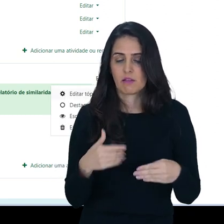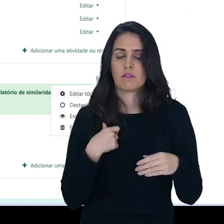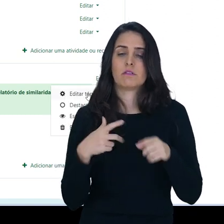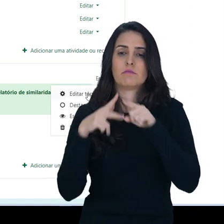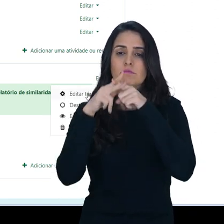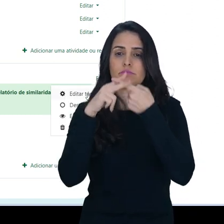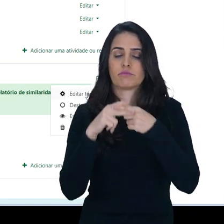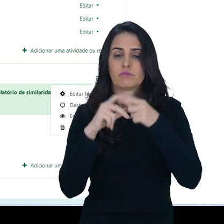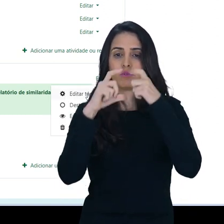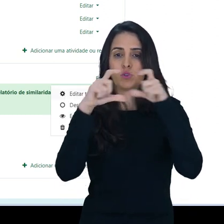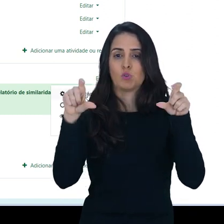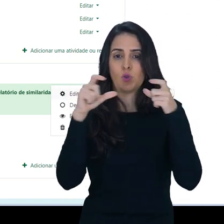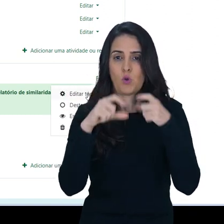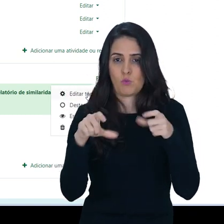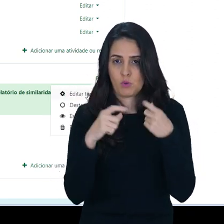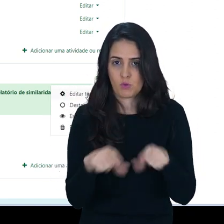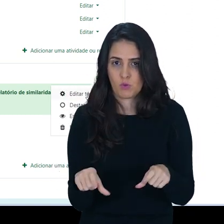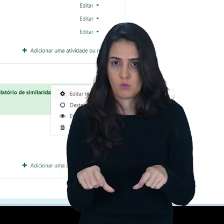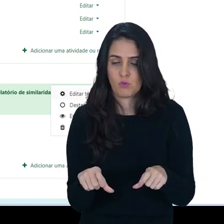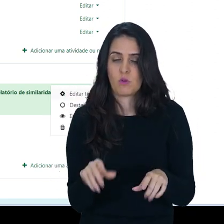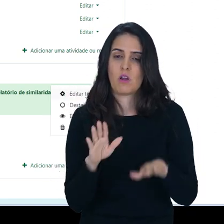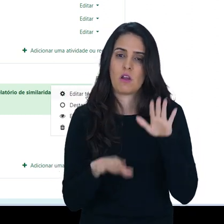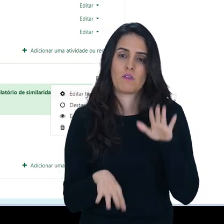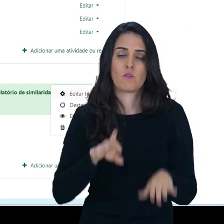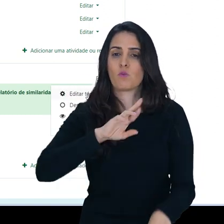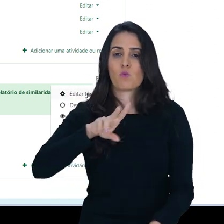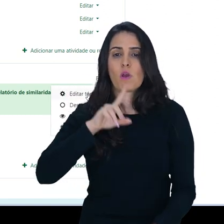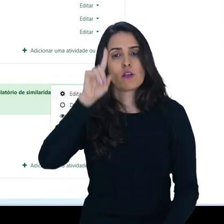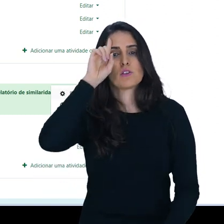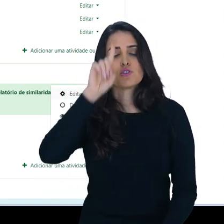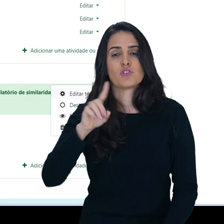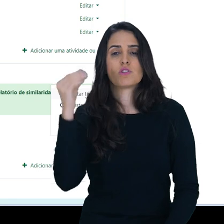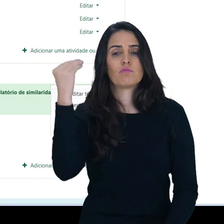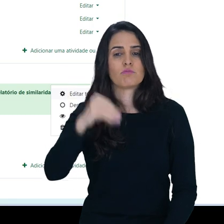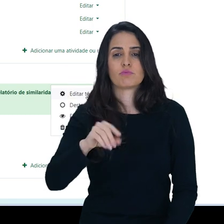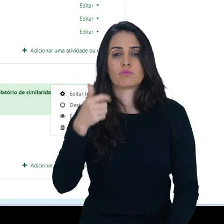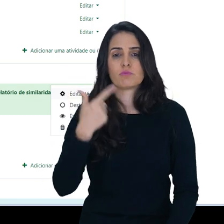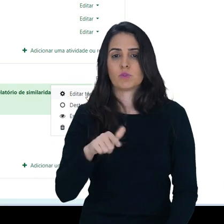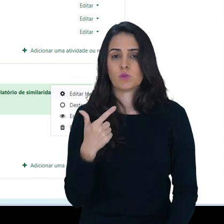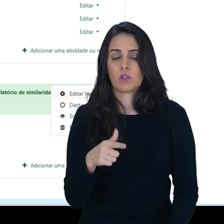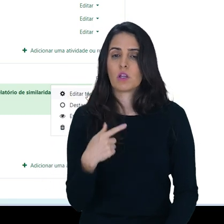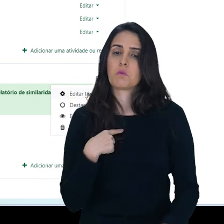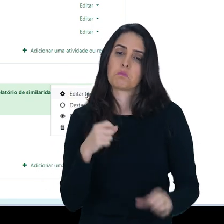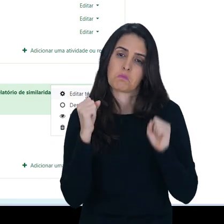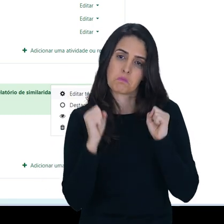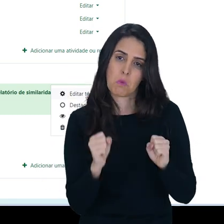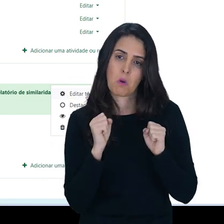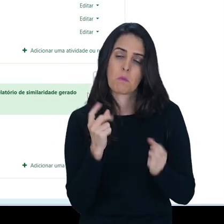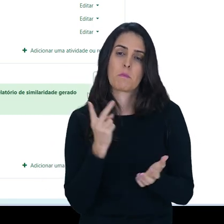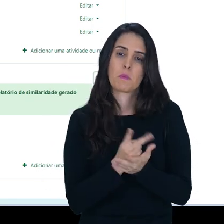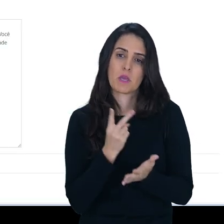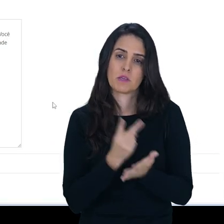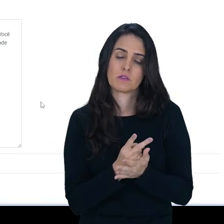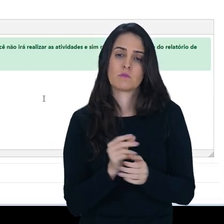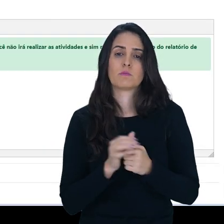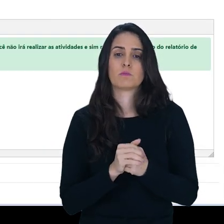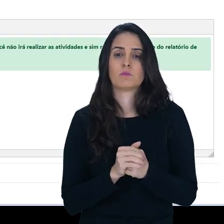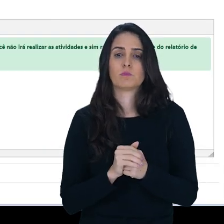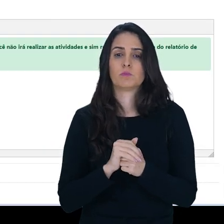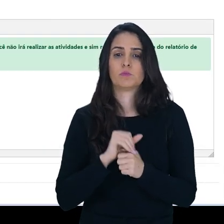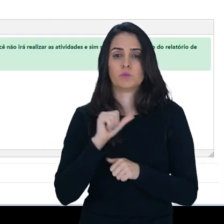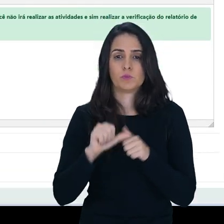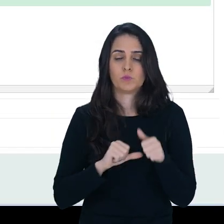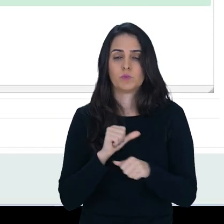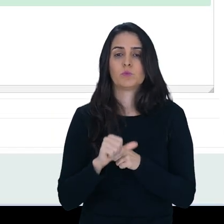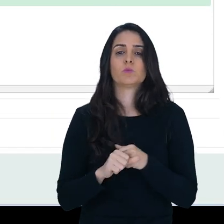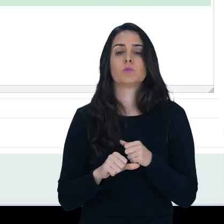aqui cada tópico, mesmo que não seja um tópico que esteja com data semanal, eu posso fazer a mesma coisa, então